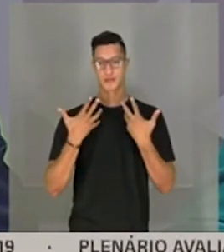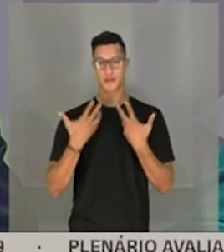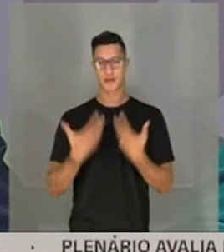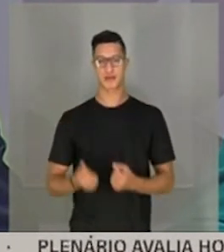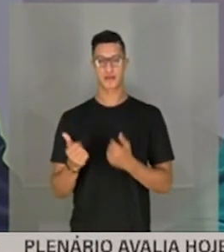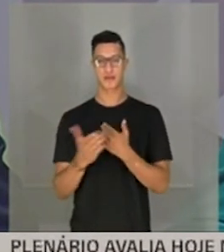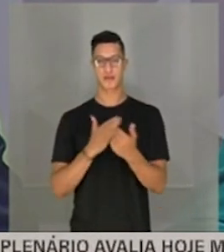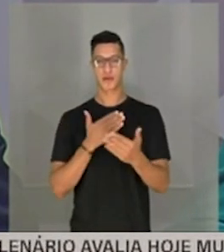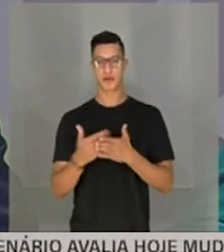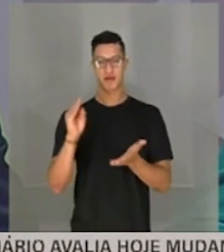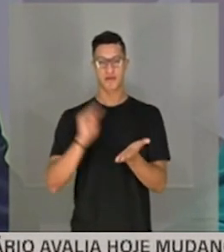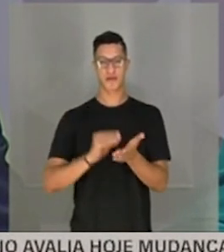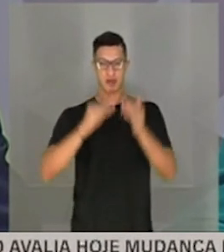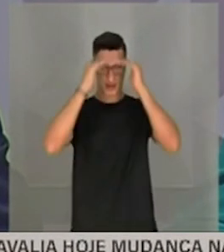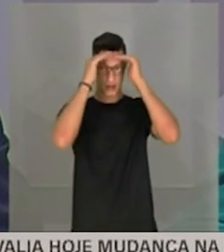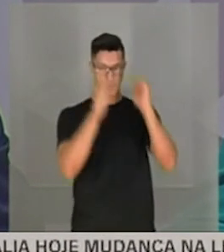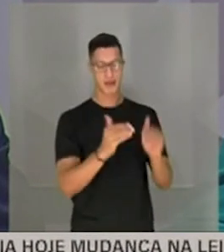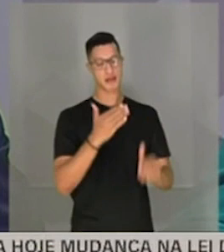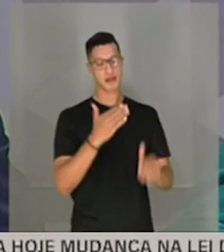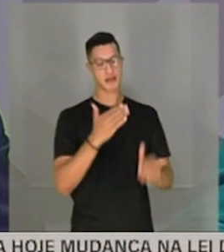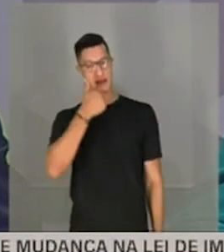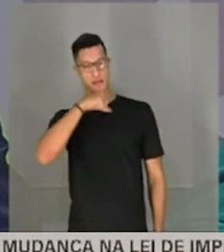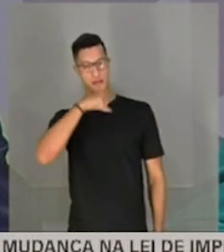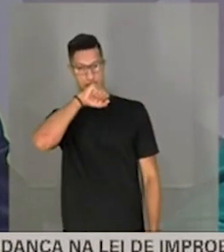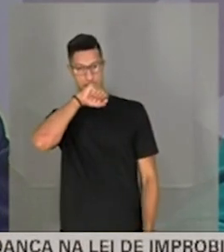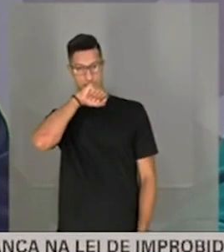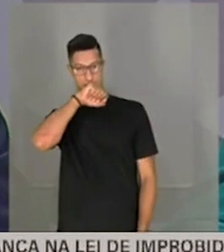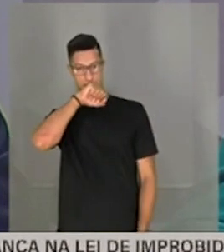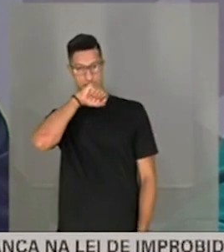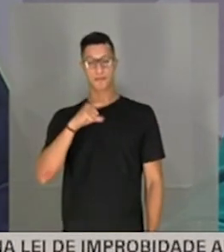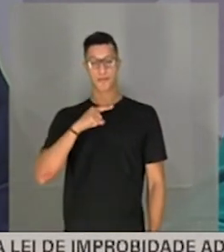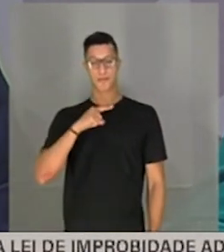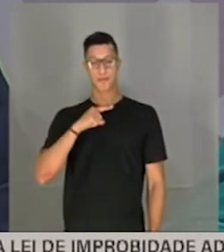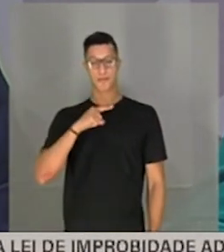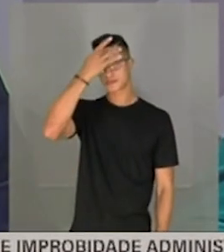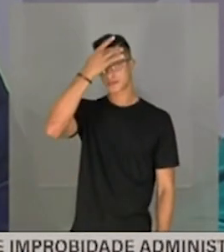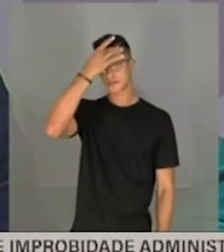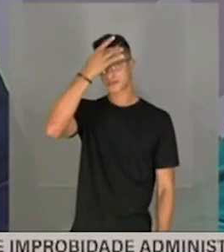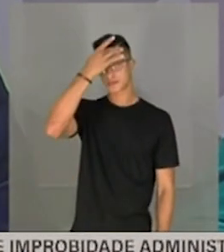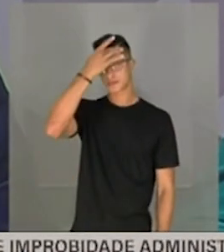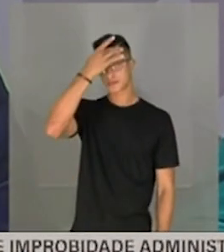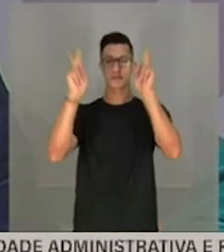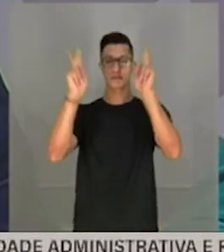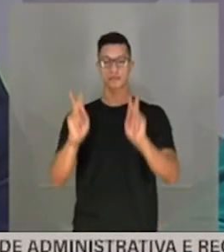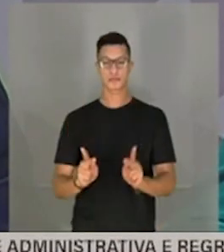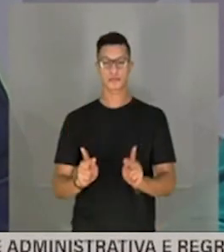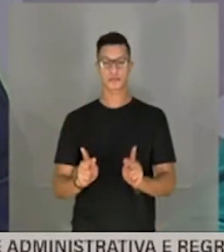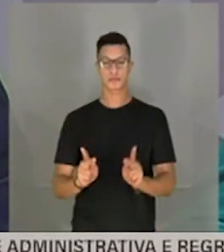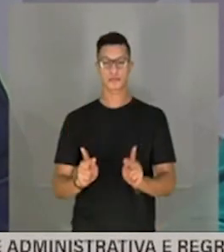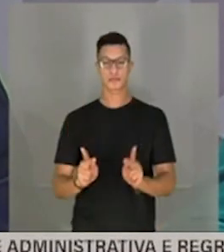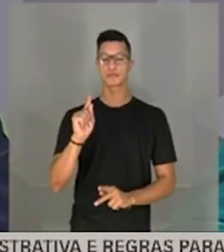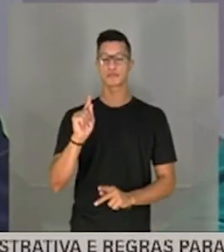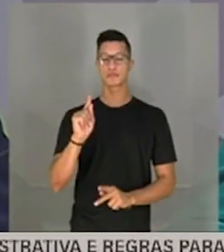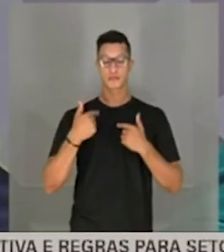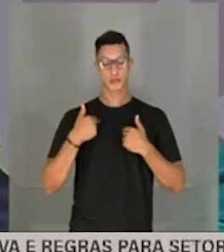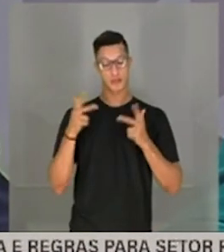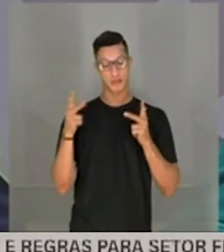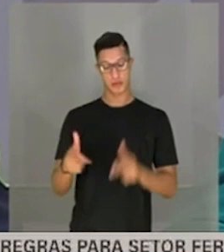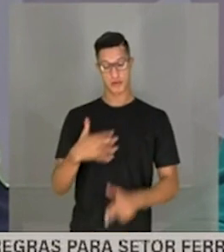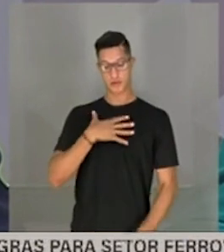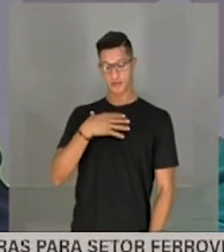qualquer desrespeito à memória da minha mãe. Tenho a consciência tranquila de que, como filho,